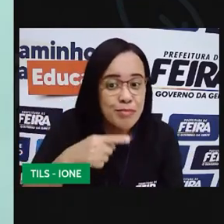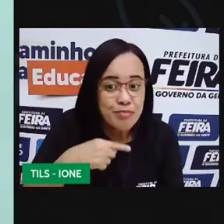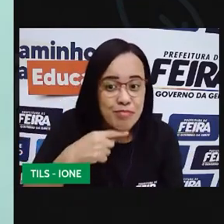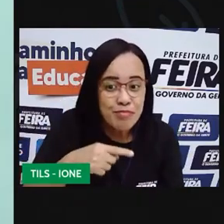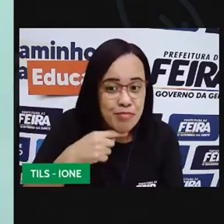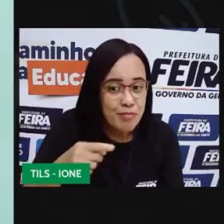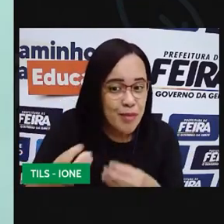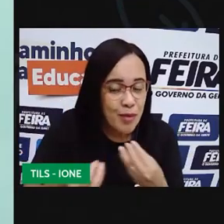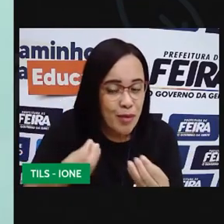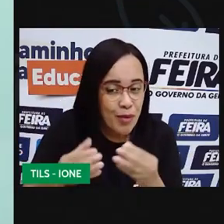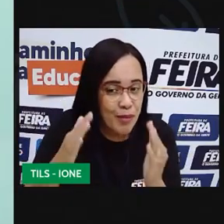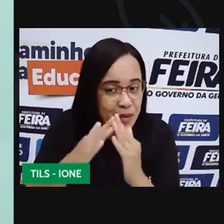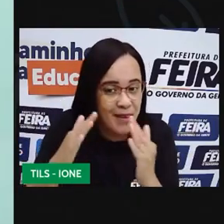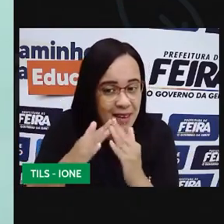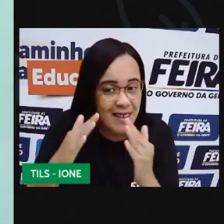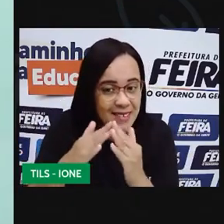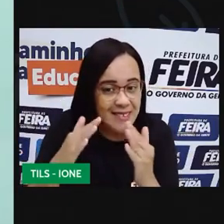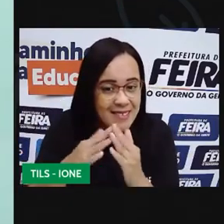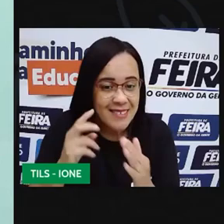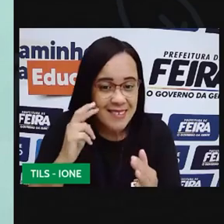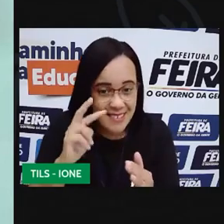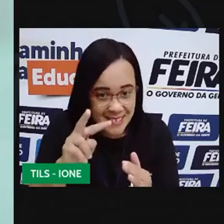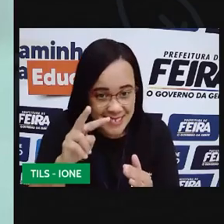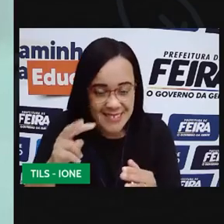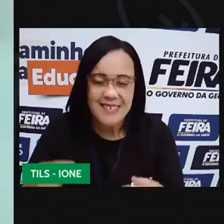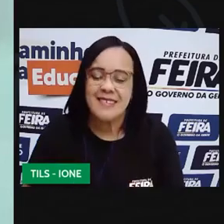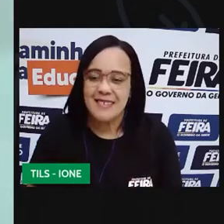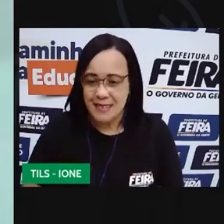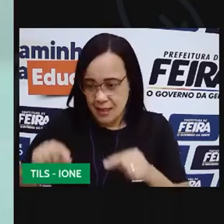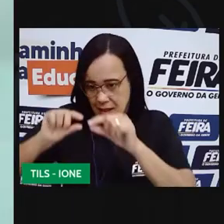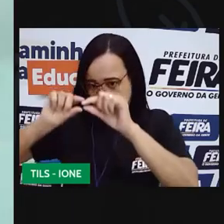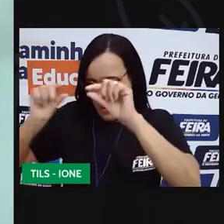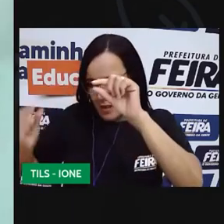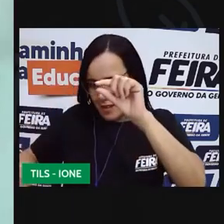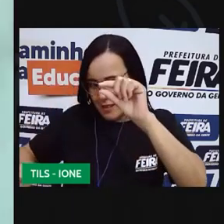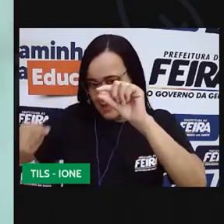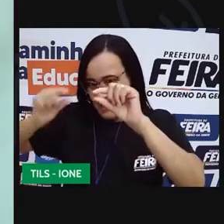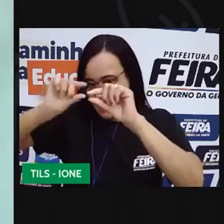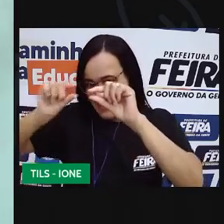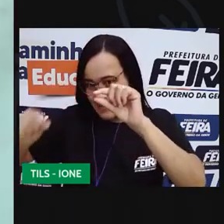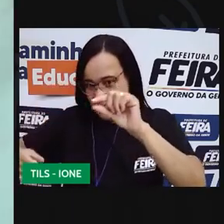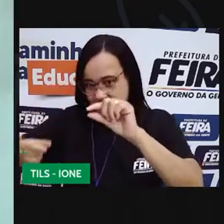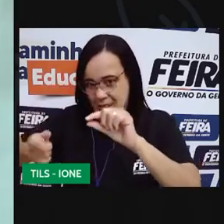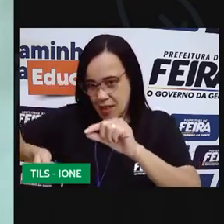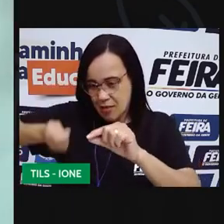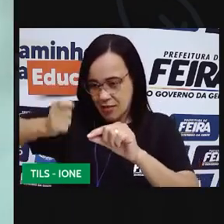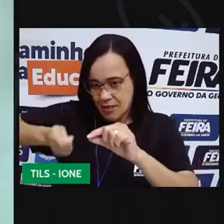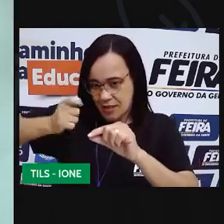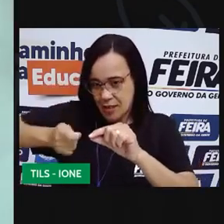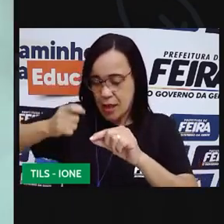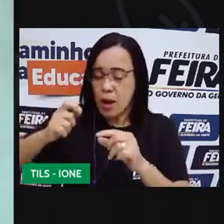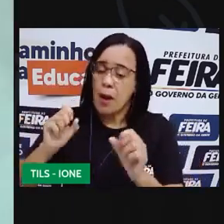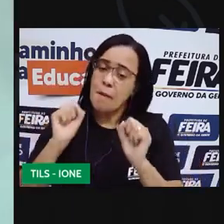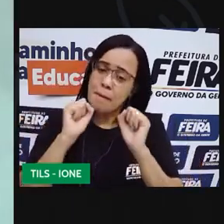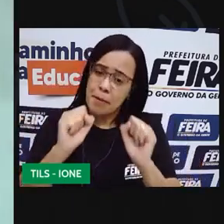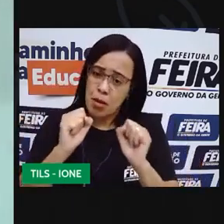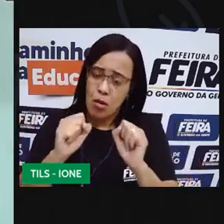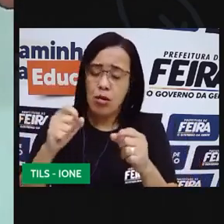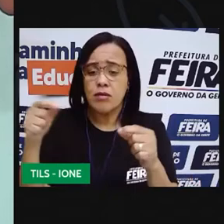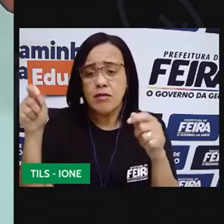a varinha você pode fazer com palito de churrasco ou com um graveto.